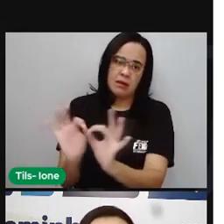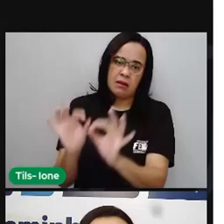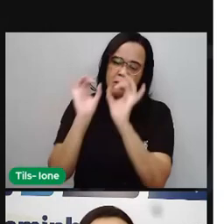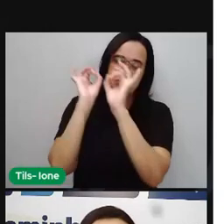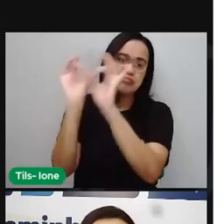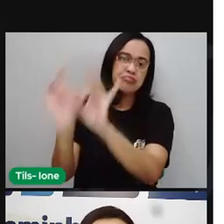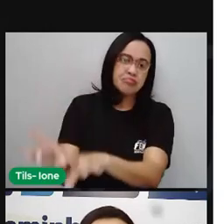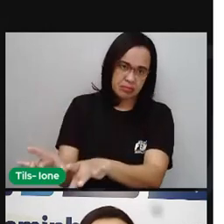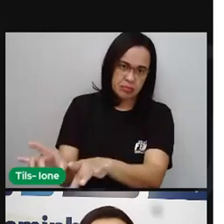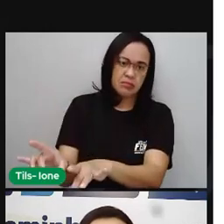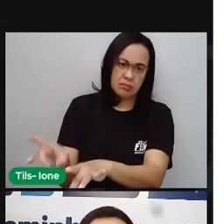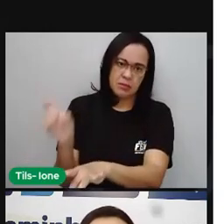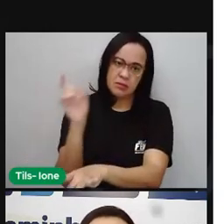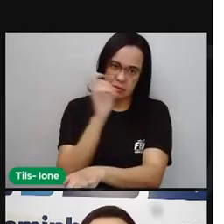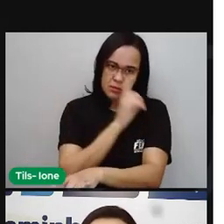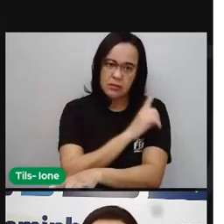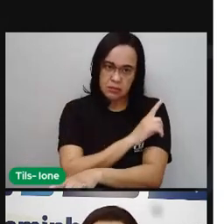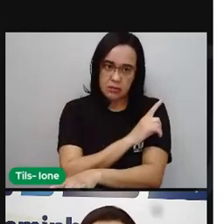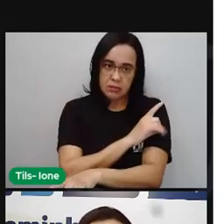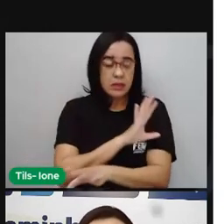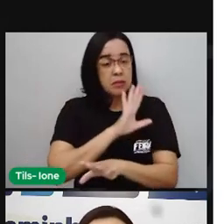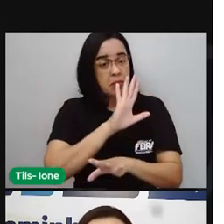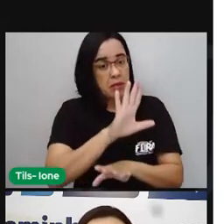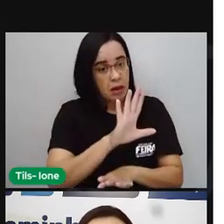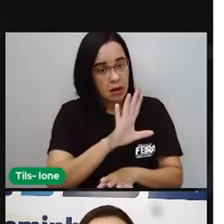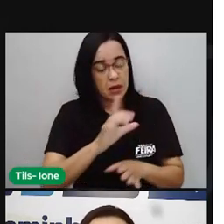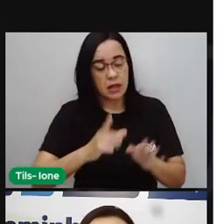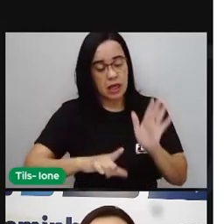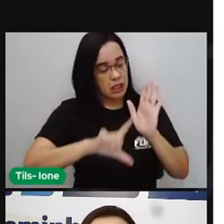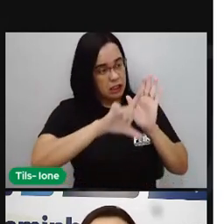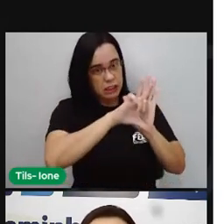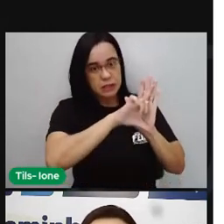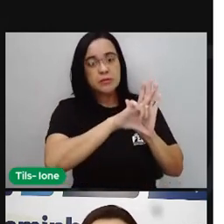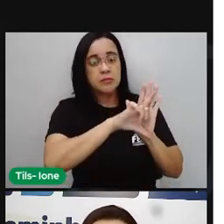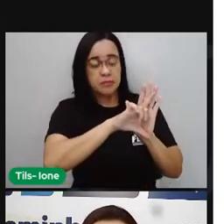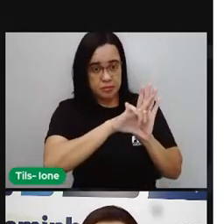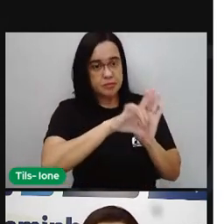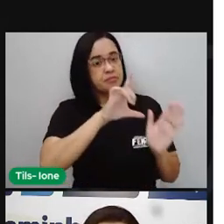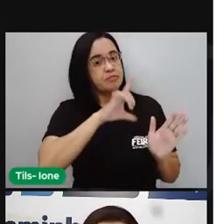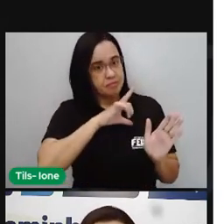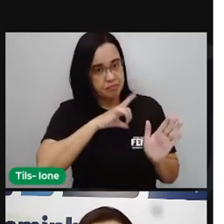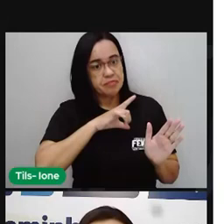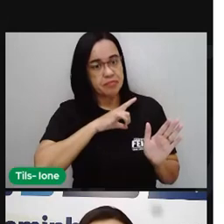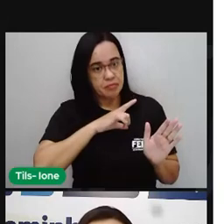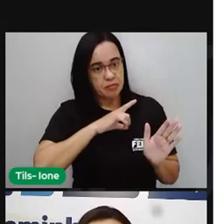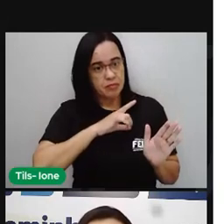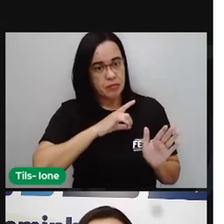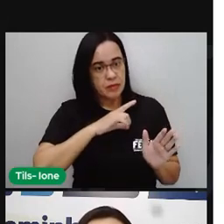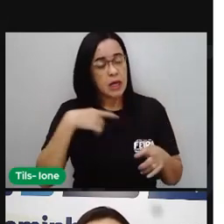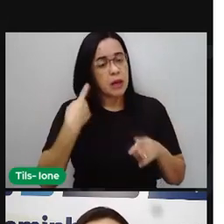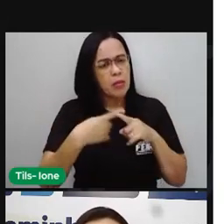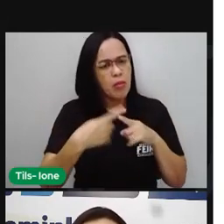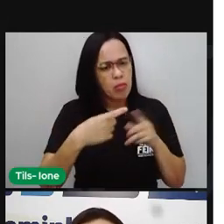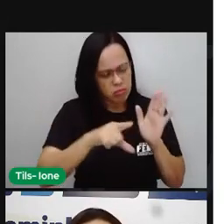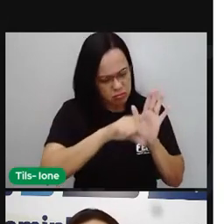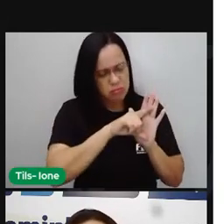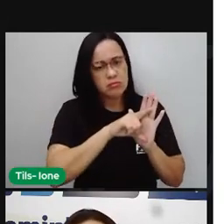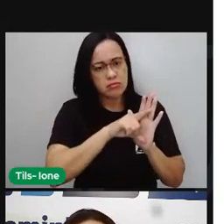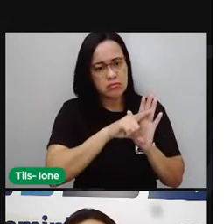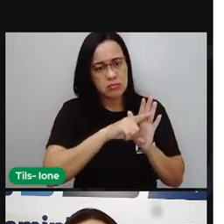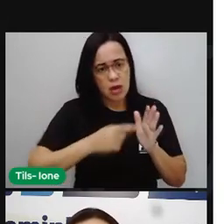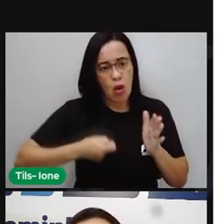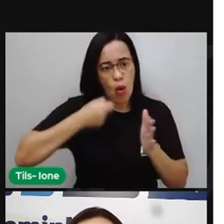Então, hoje, já existem leis que obrigam os filhos a cuidarem dos pais. Garantindo aí melhores